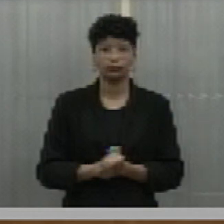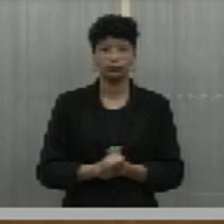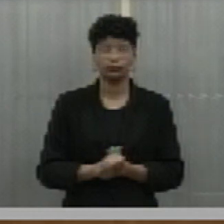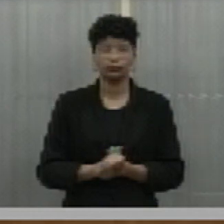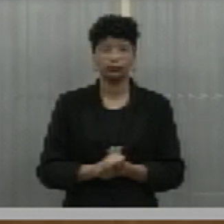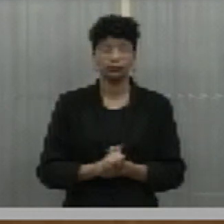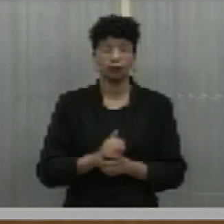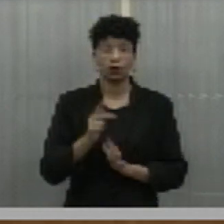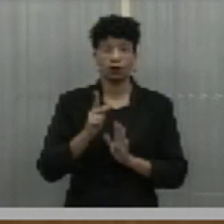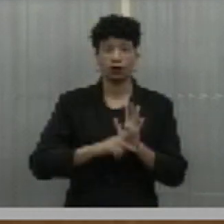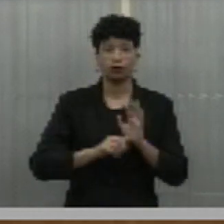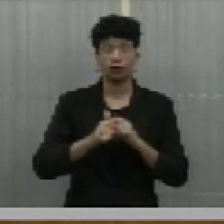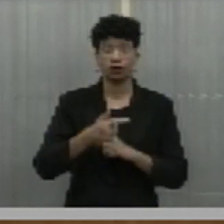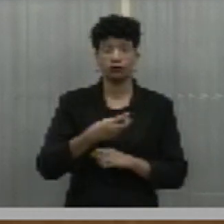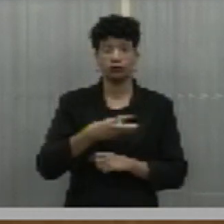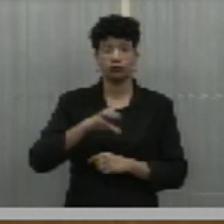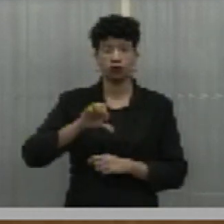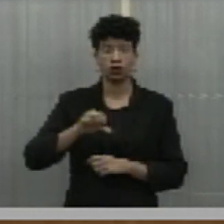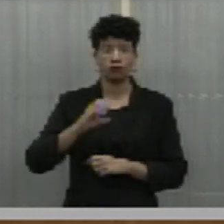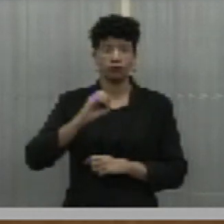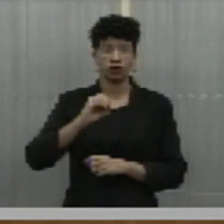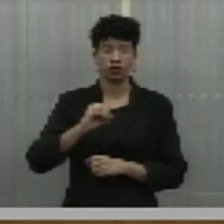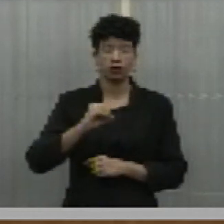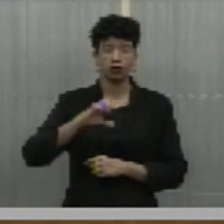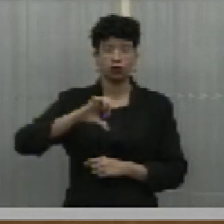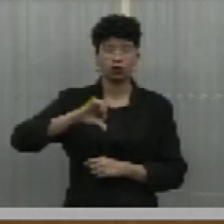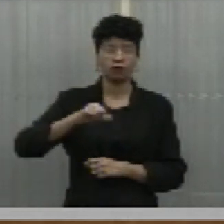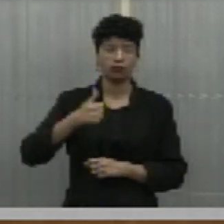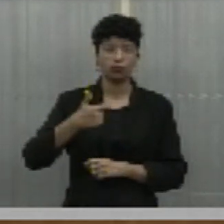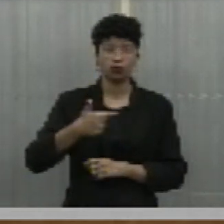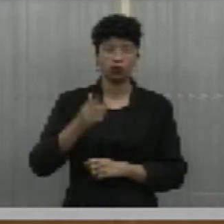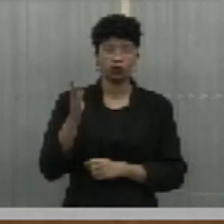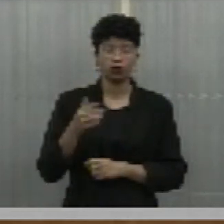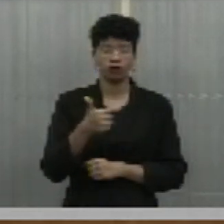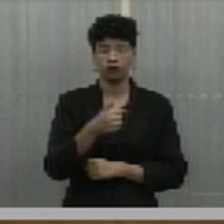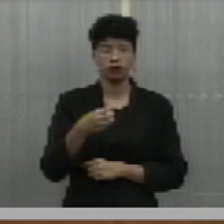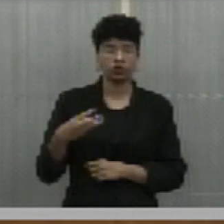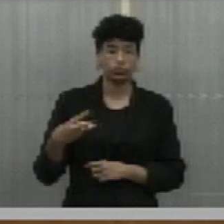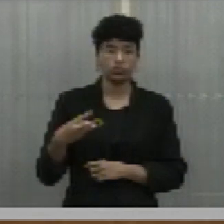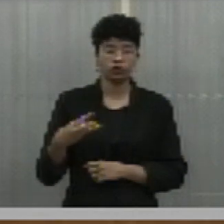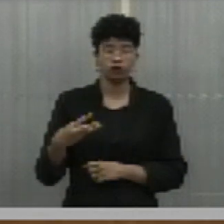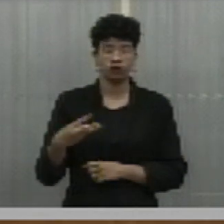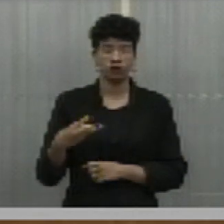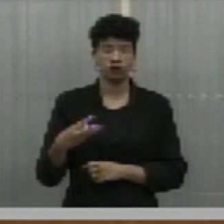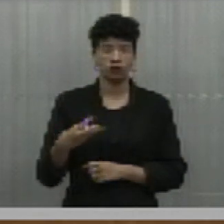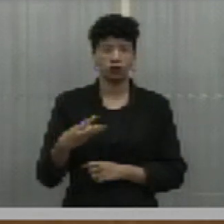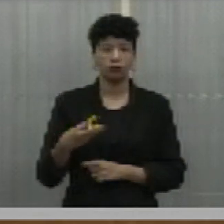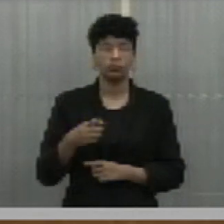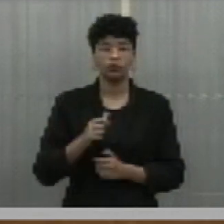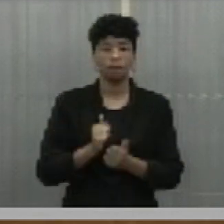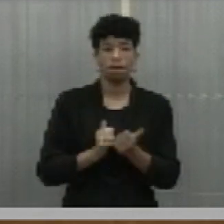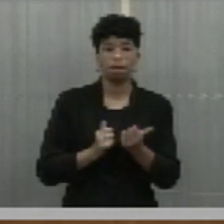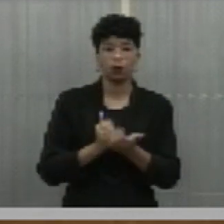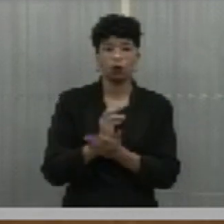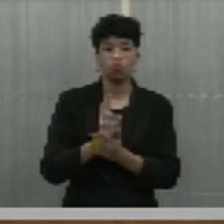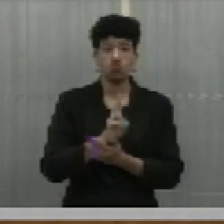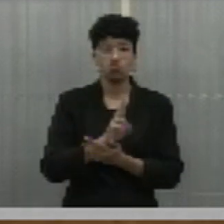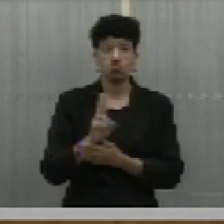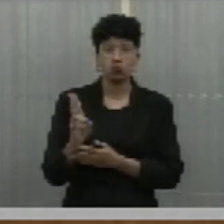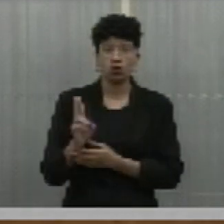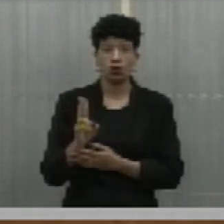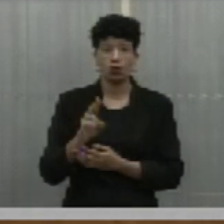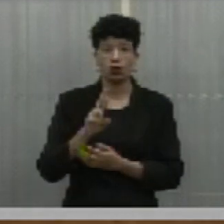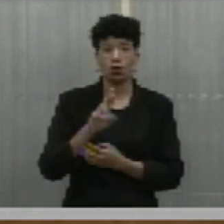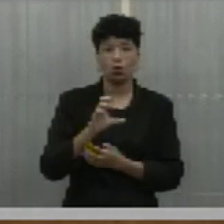Processo AL 39.0902, barra 23, dispõe sob aprovação do nome de